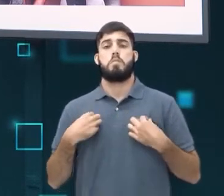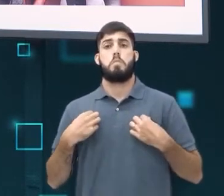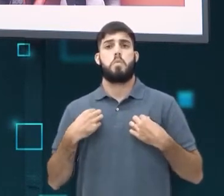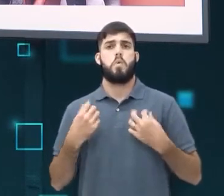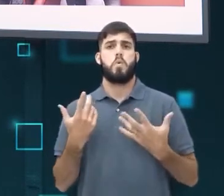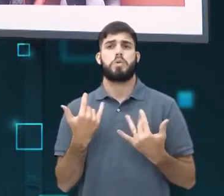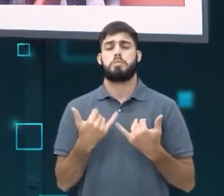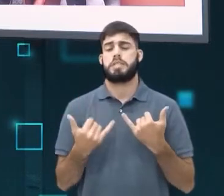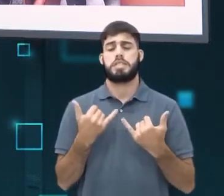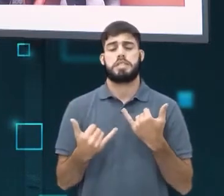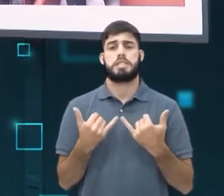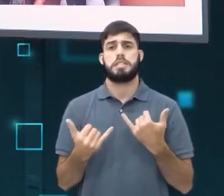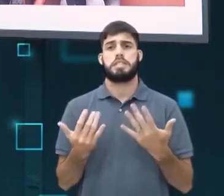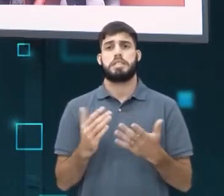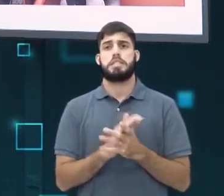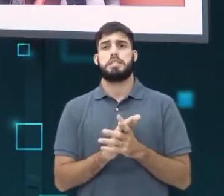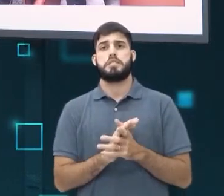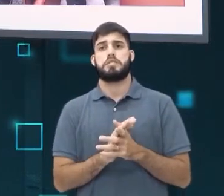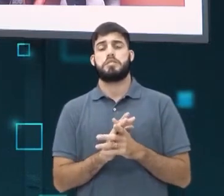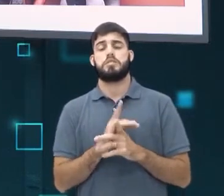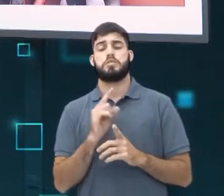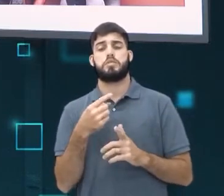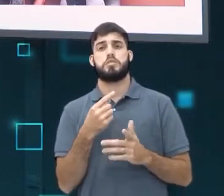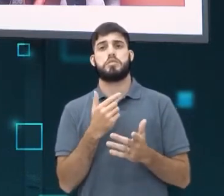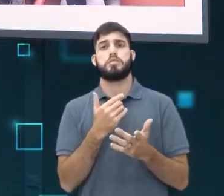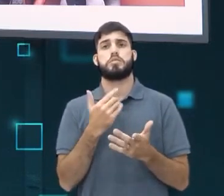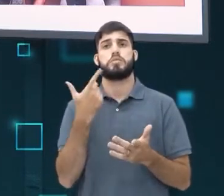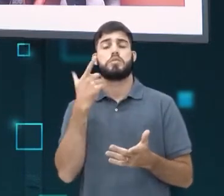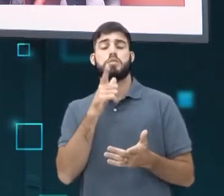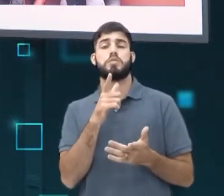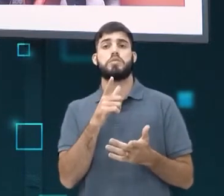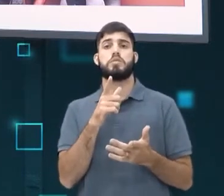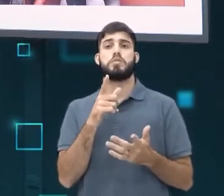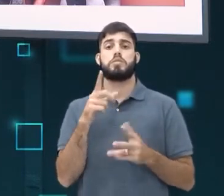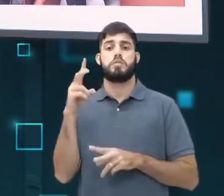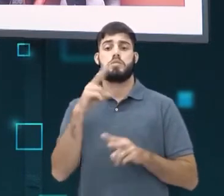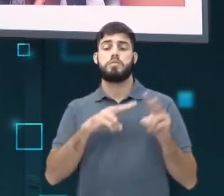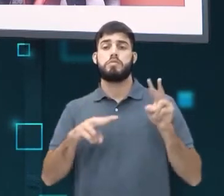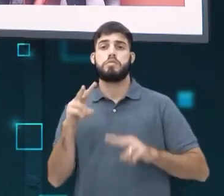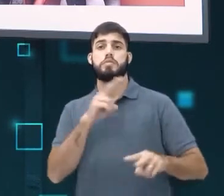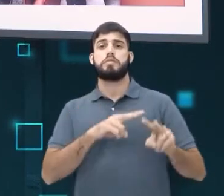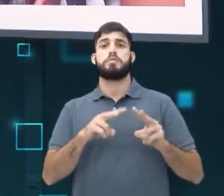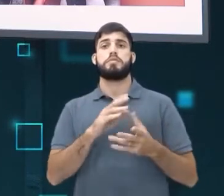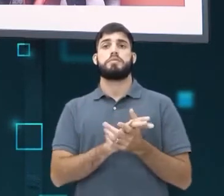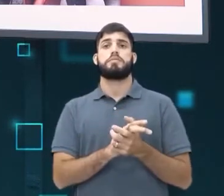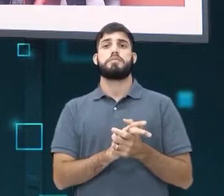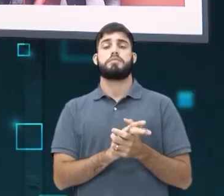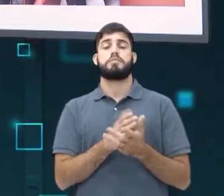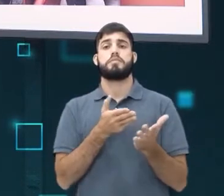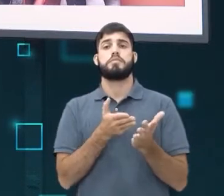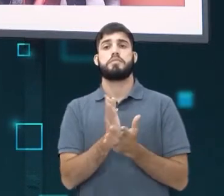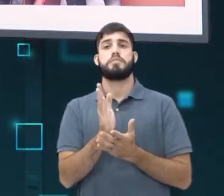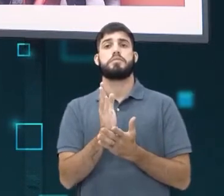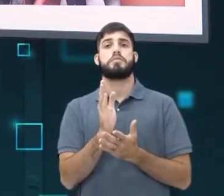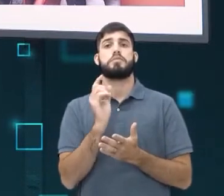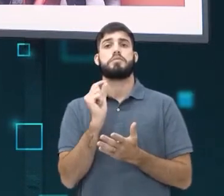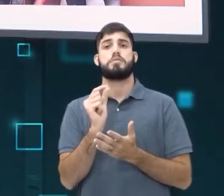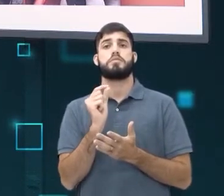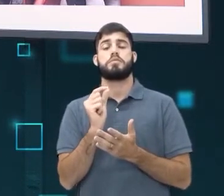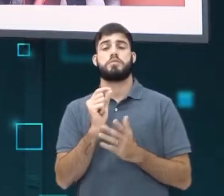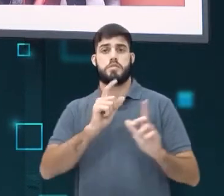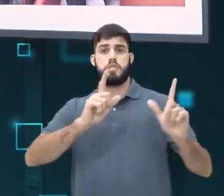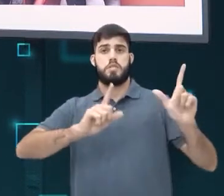blusa. E a gente conseguir adquirir isso, ver essas tendências através da